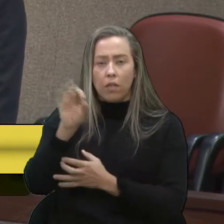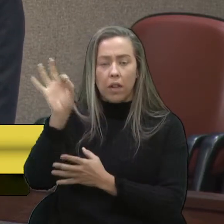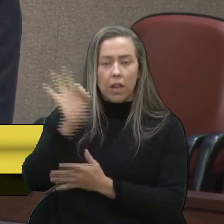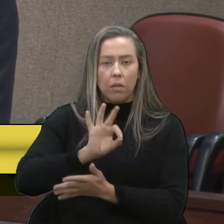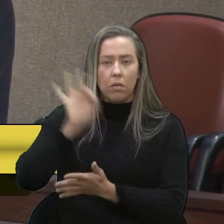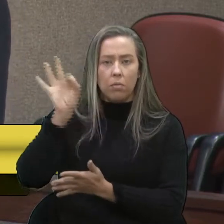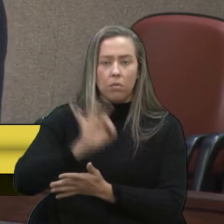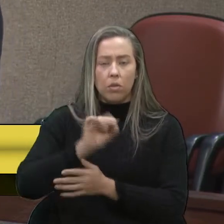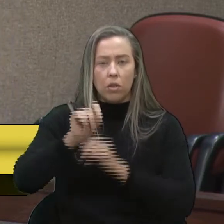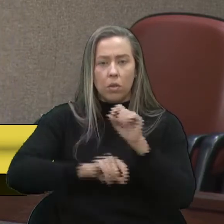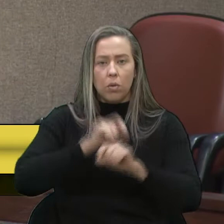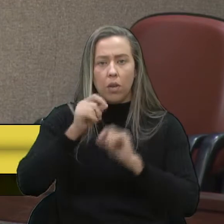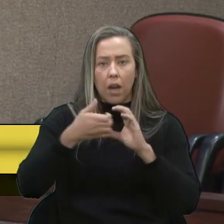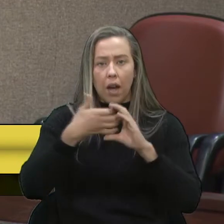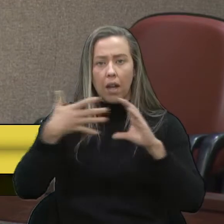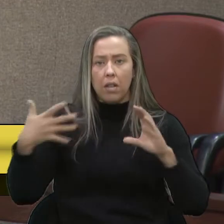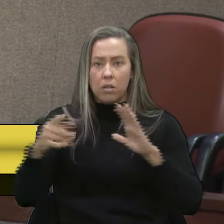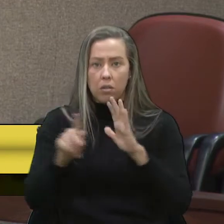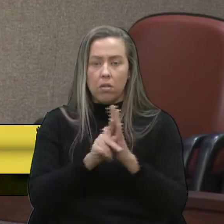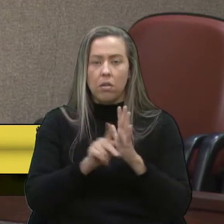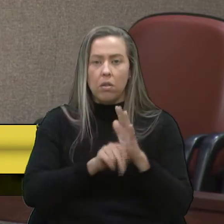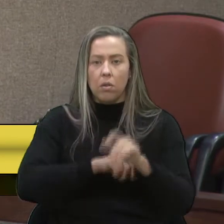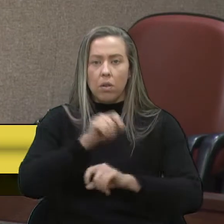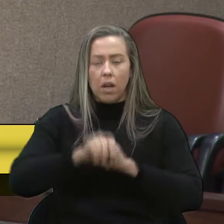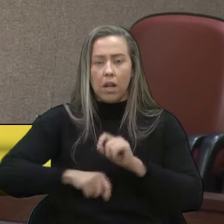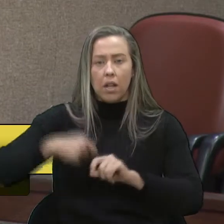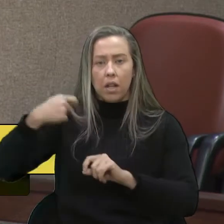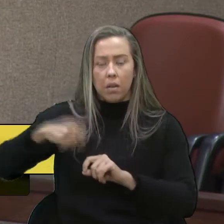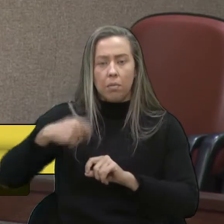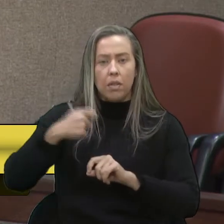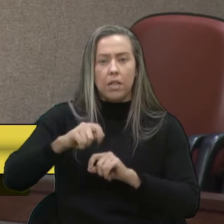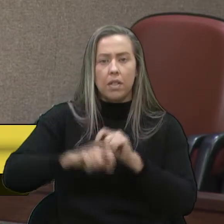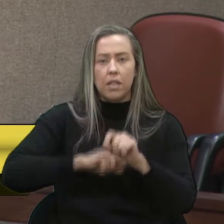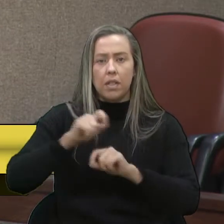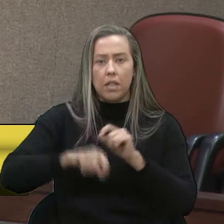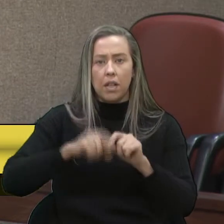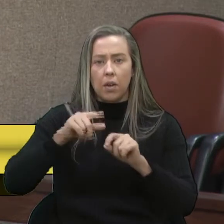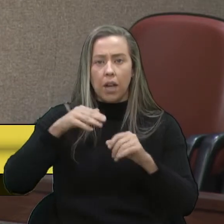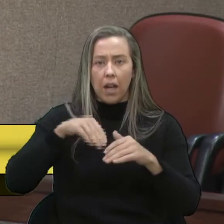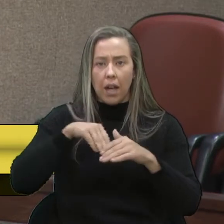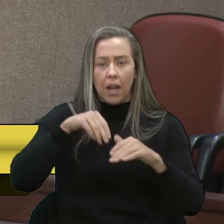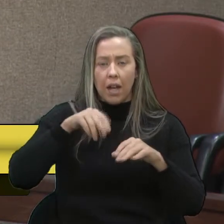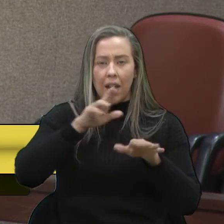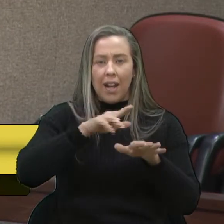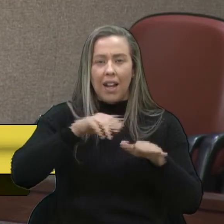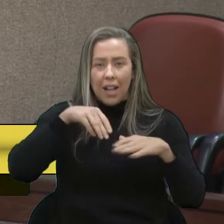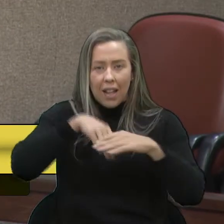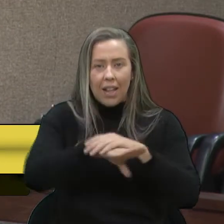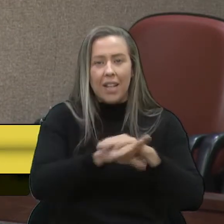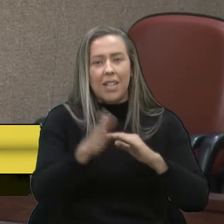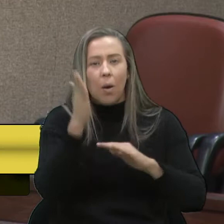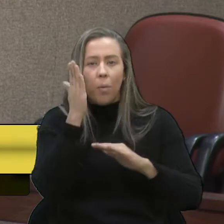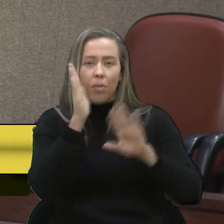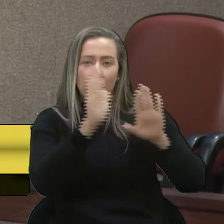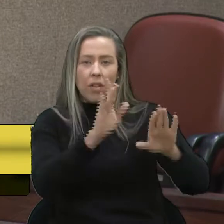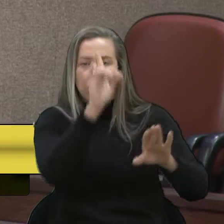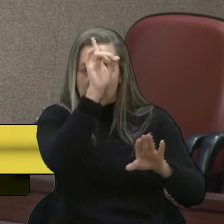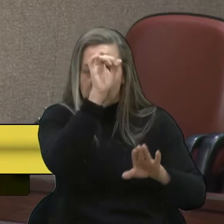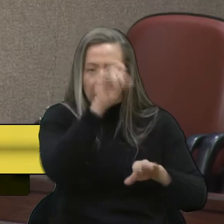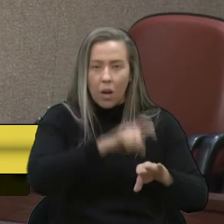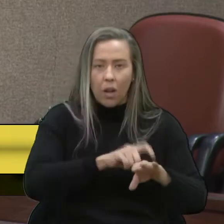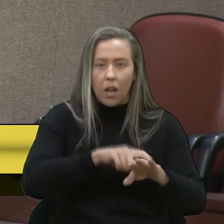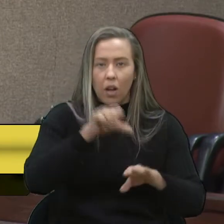o que caracteriza é que não é necessário a internação. Aí se conseguiu lá uma hora